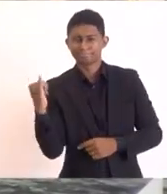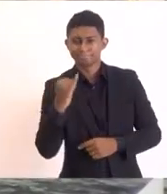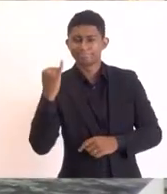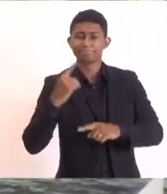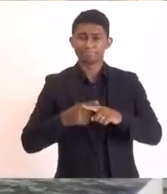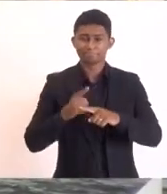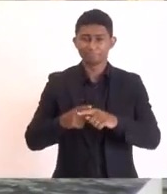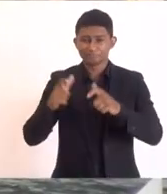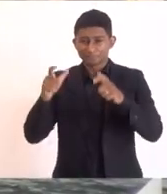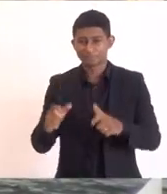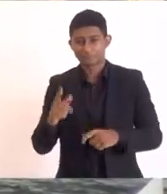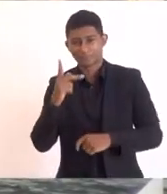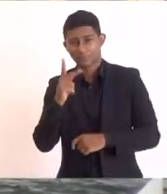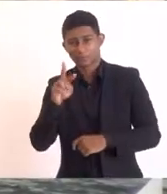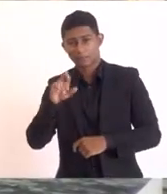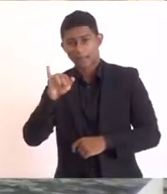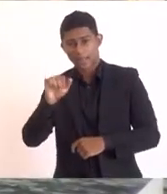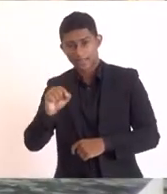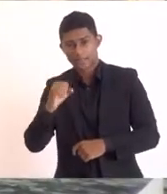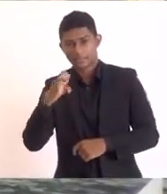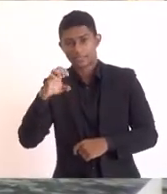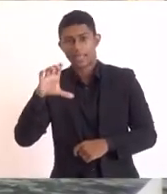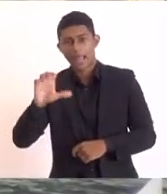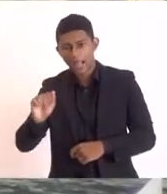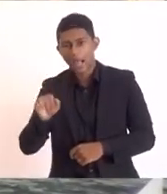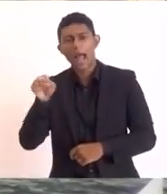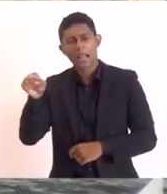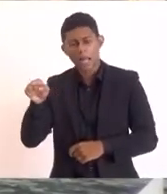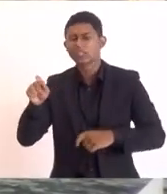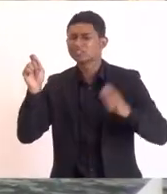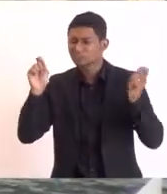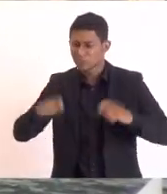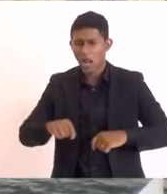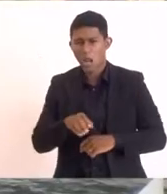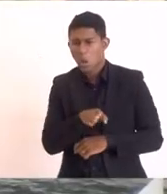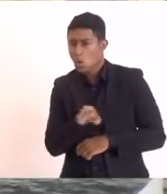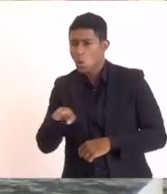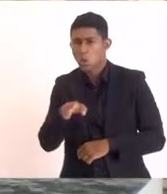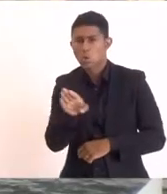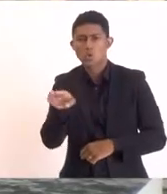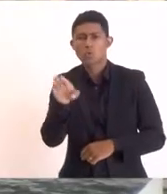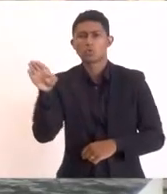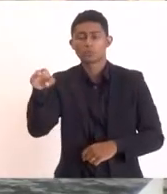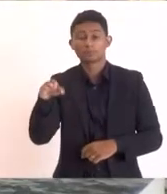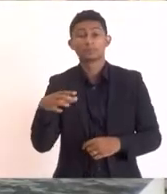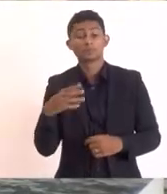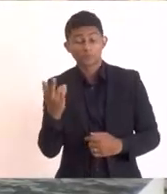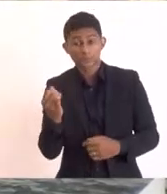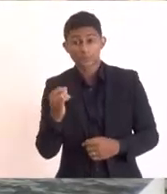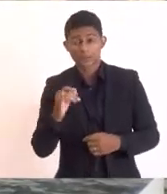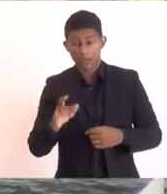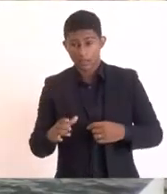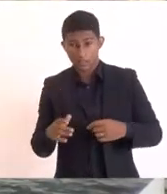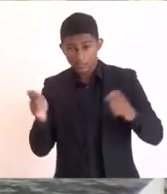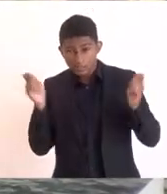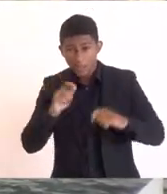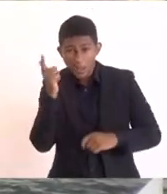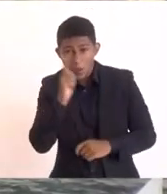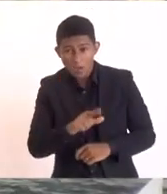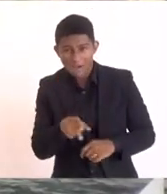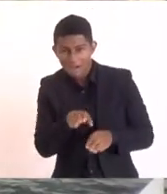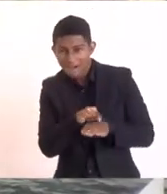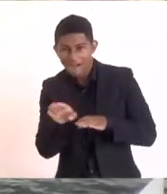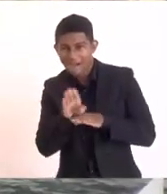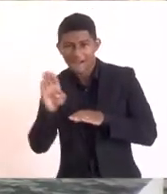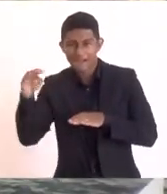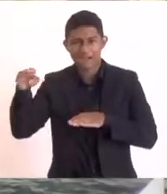seca é um lugar com grande potencial. E, segundo, que você ligando, fazendo essa ligação por praia